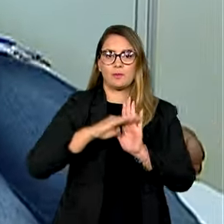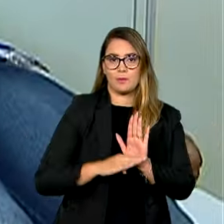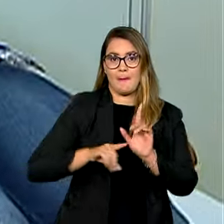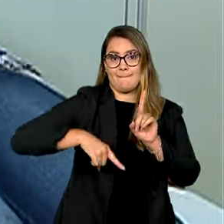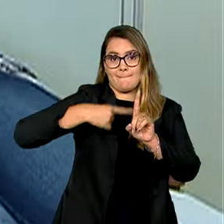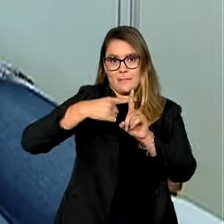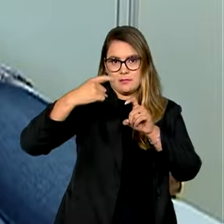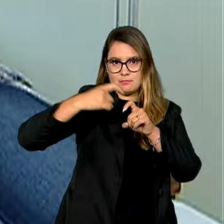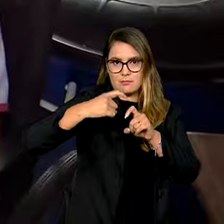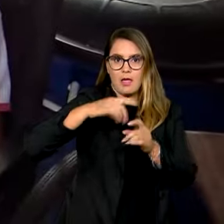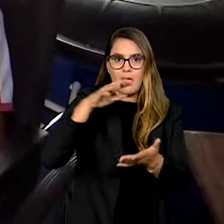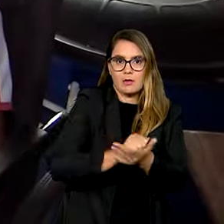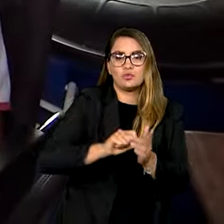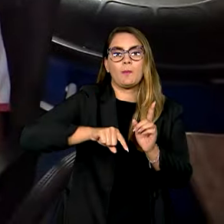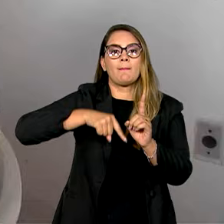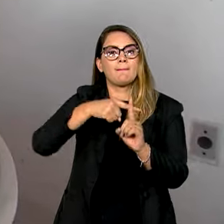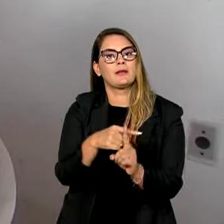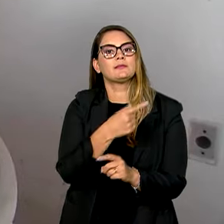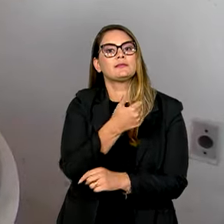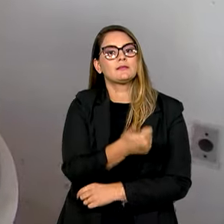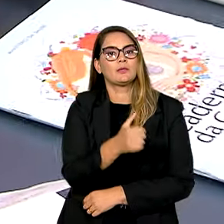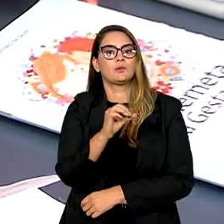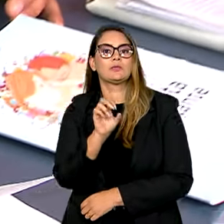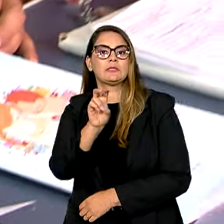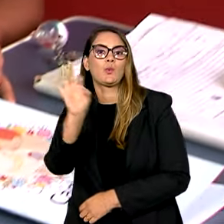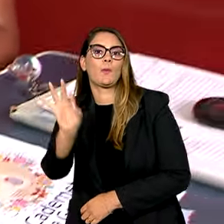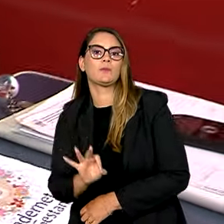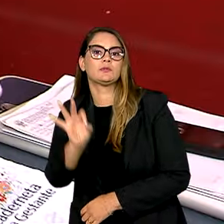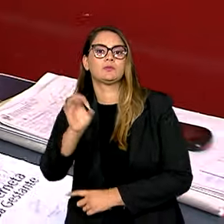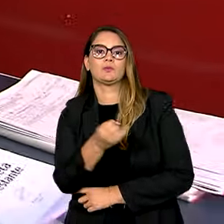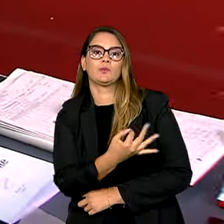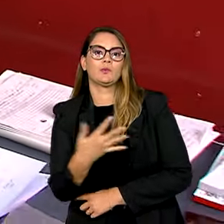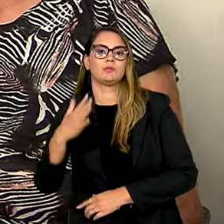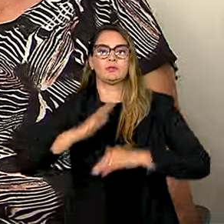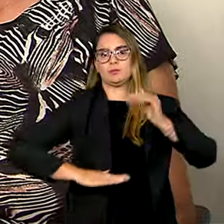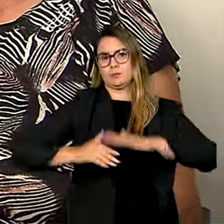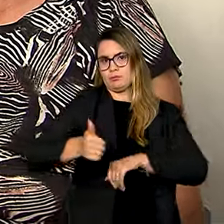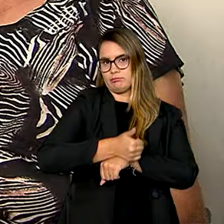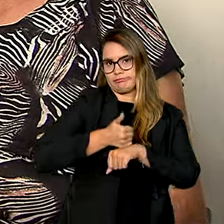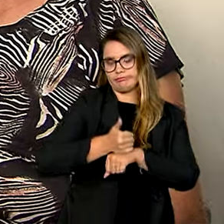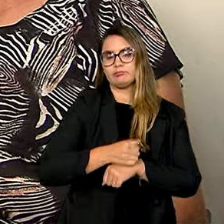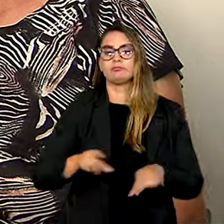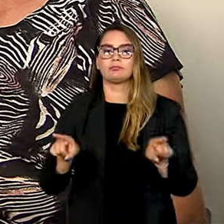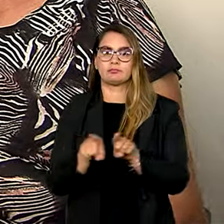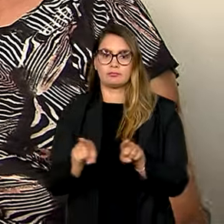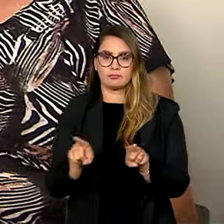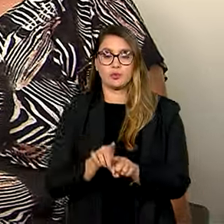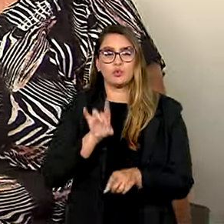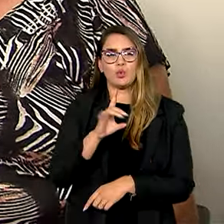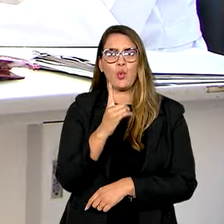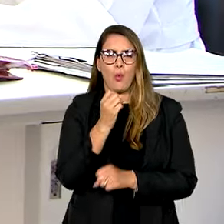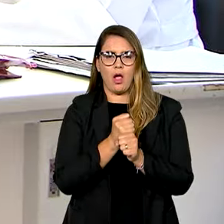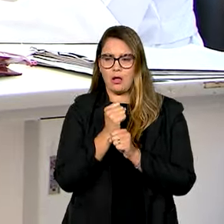Médicos registrou um aumento de 105% no quantitativo de profissionais. Além disso, em apenas